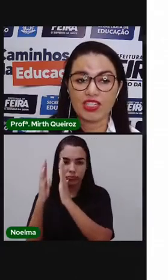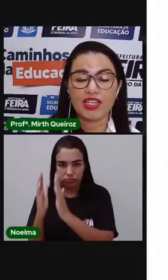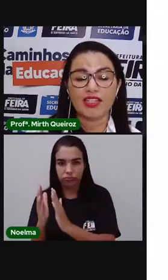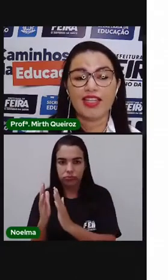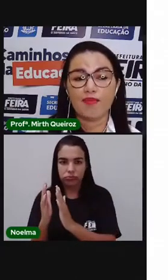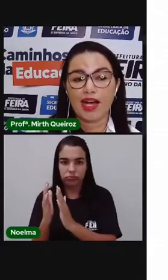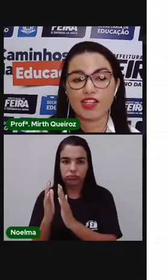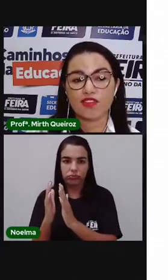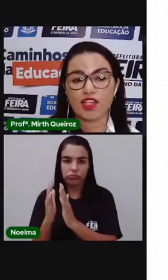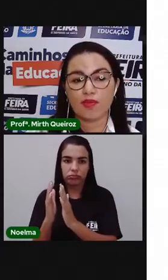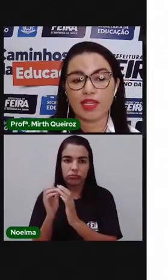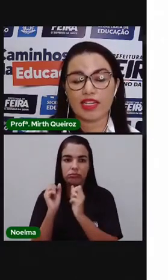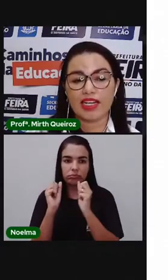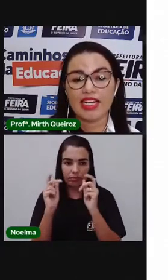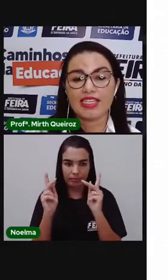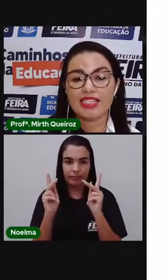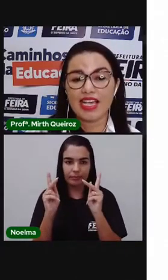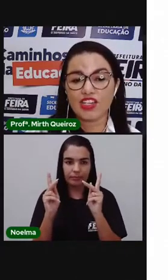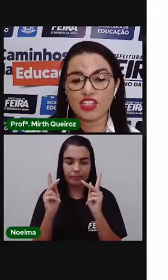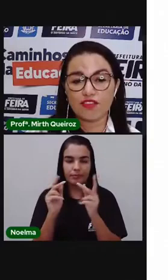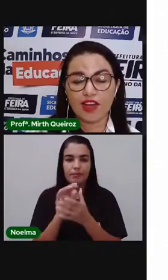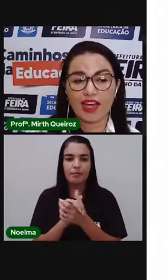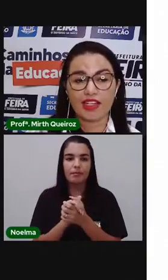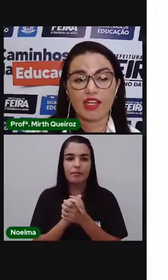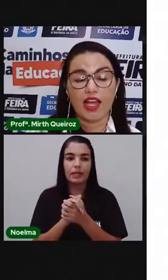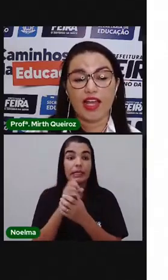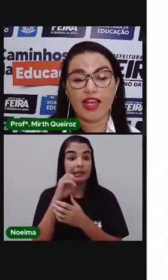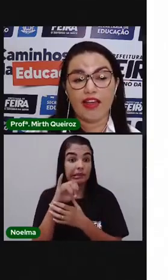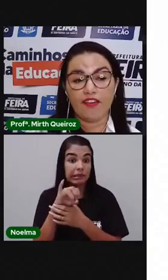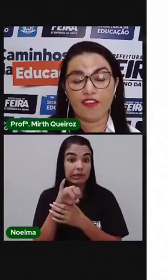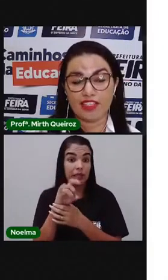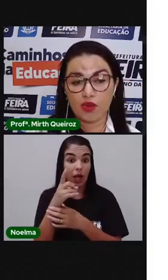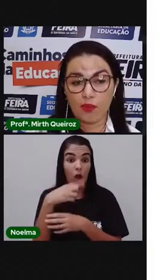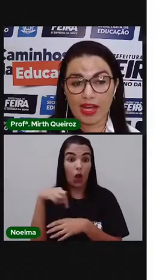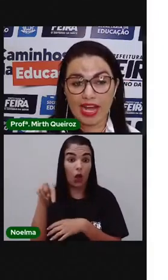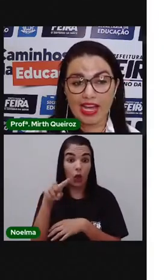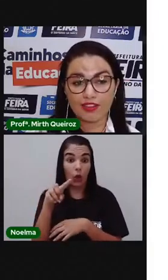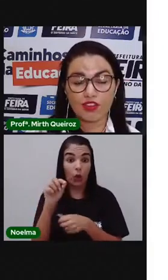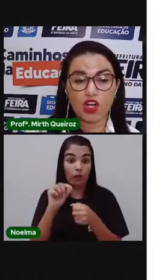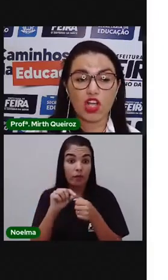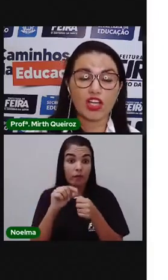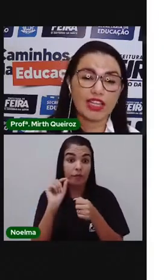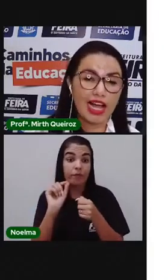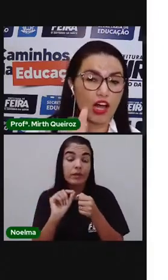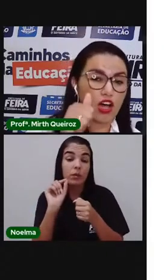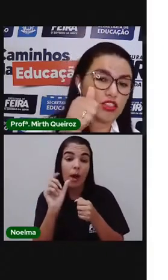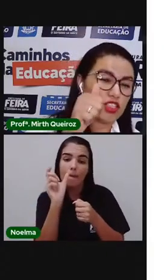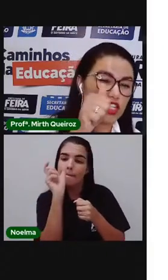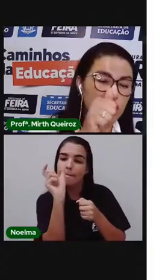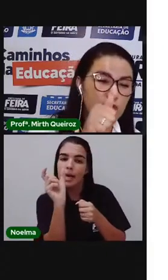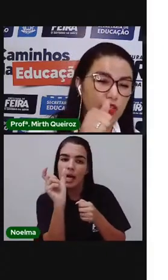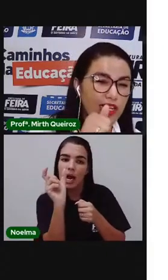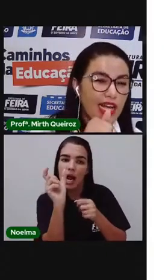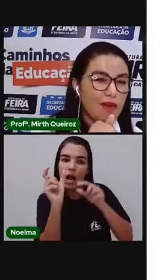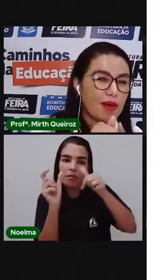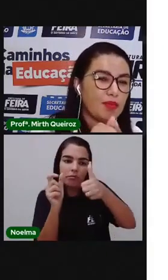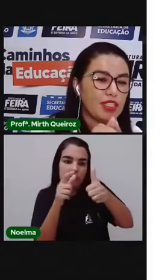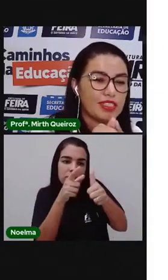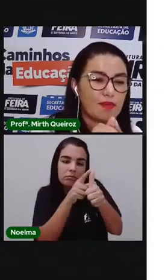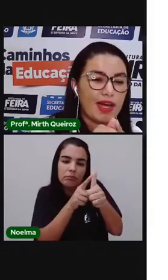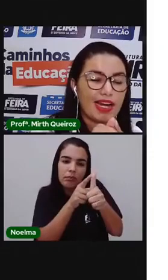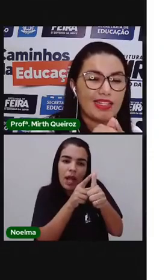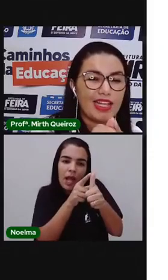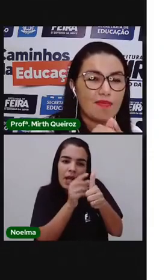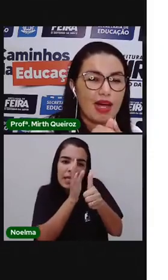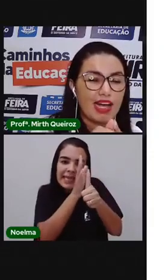partir da margem vermelha. Se a gente vai fazer um parágrafo, coloque lá, ó, seu dedinho, polegar para